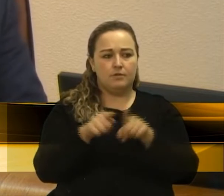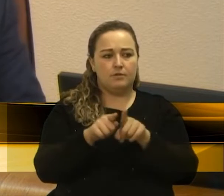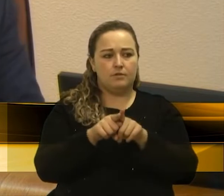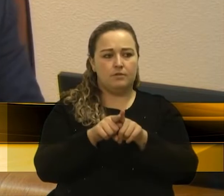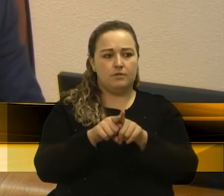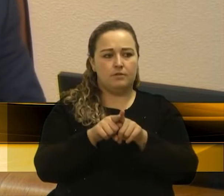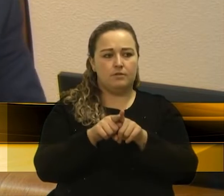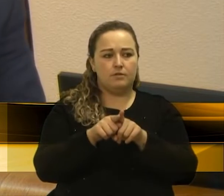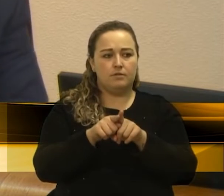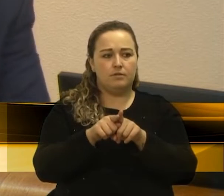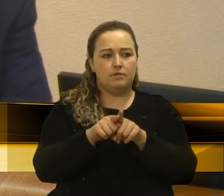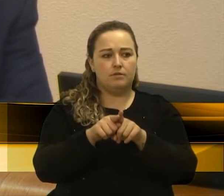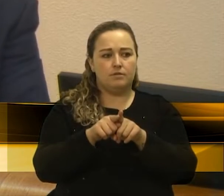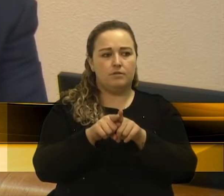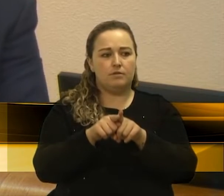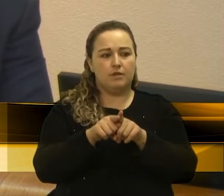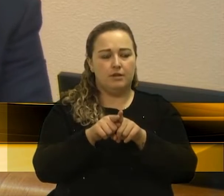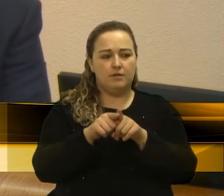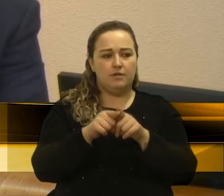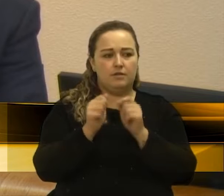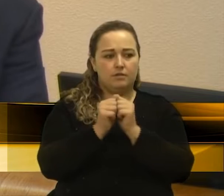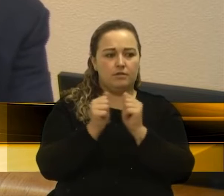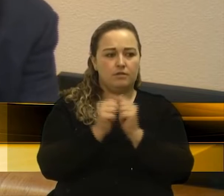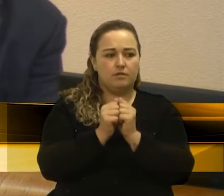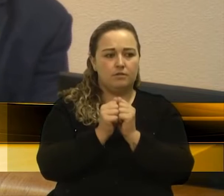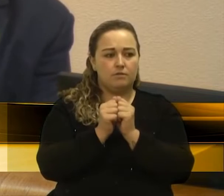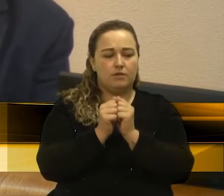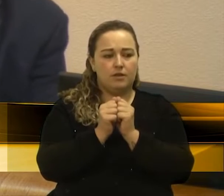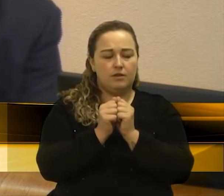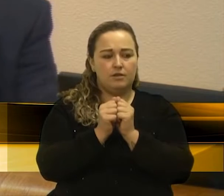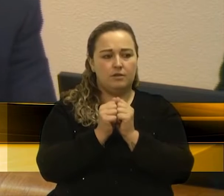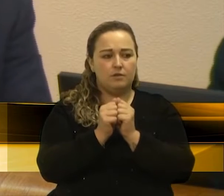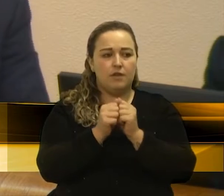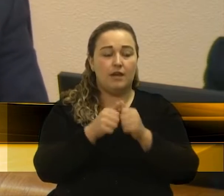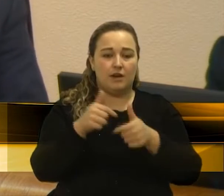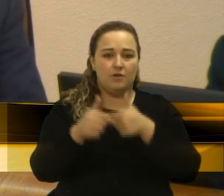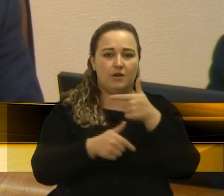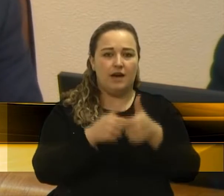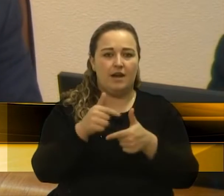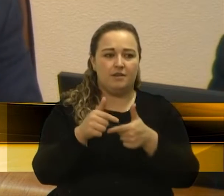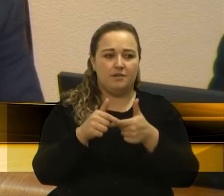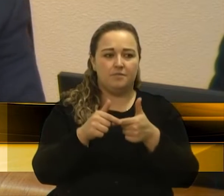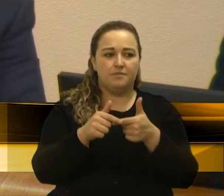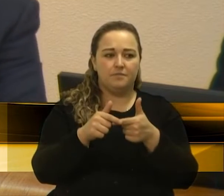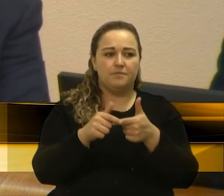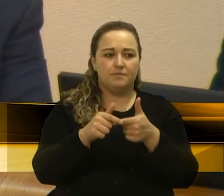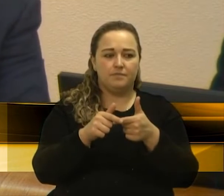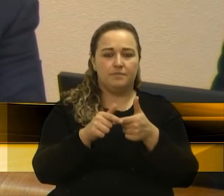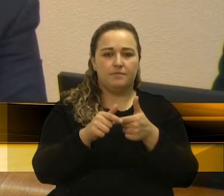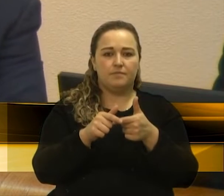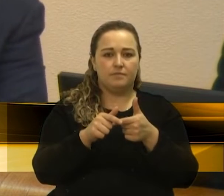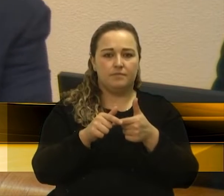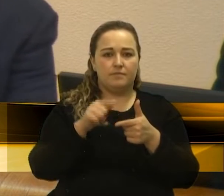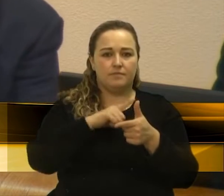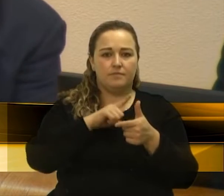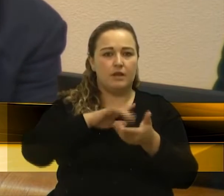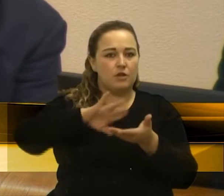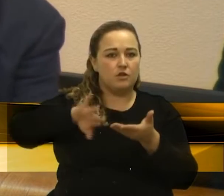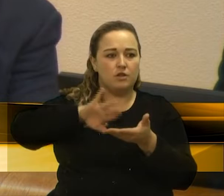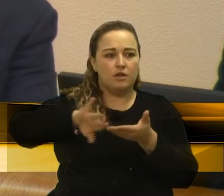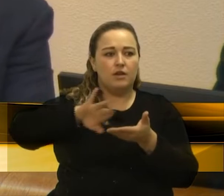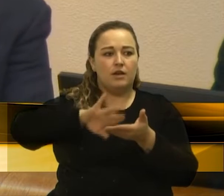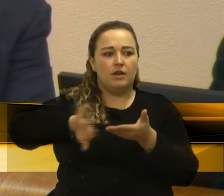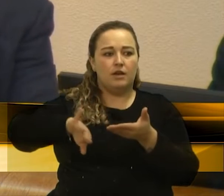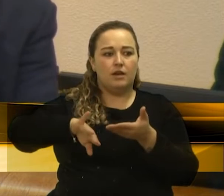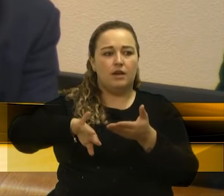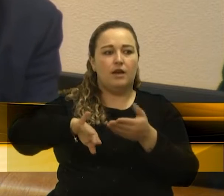e não a educação profissional. Doa uma área nobre, numa região necessitada, para o batalhão de choque. Que, aliás, já está tirando viatura do 12º